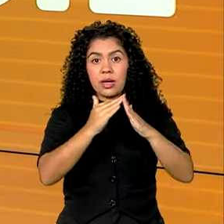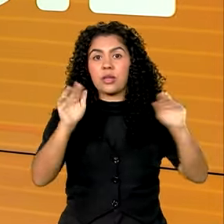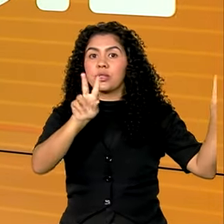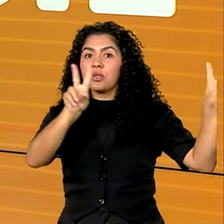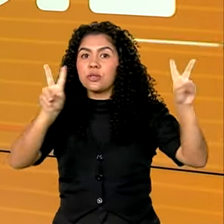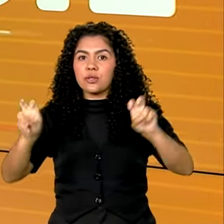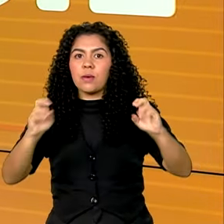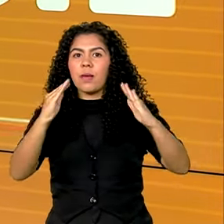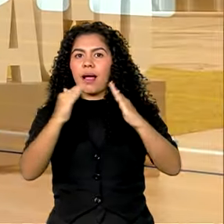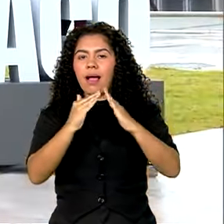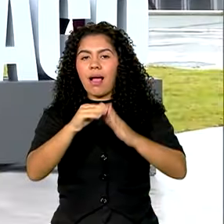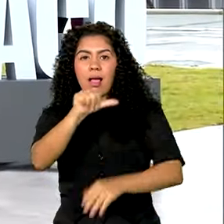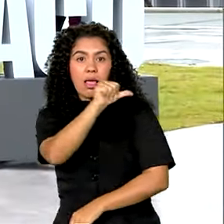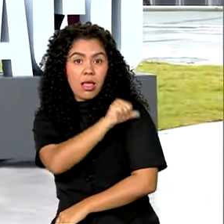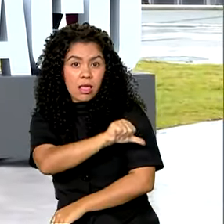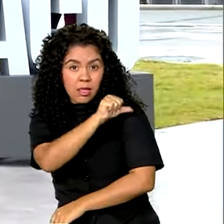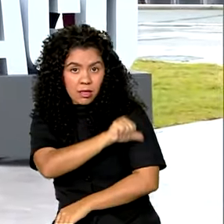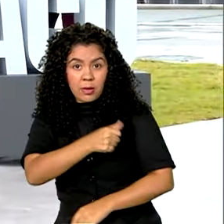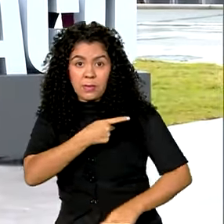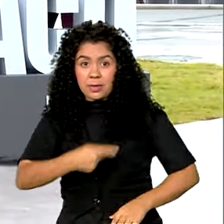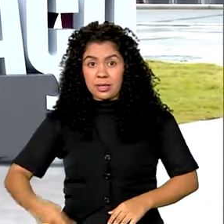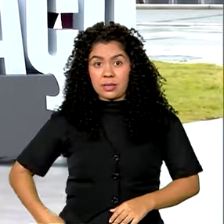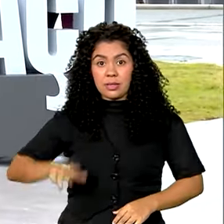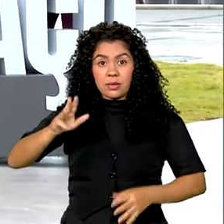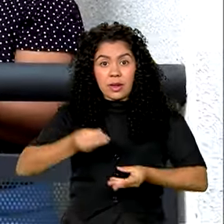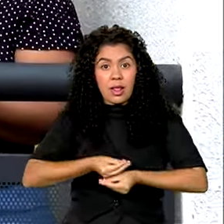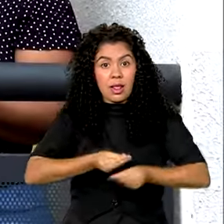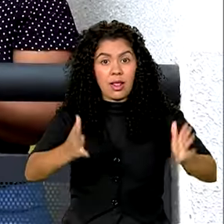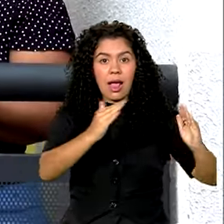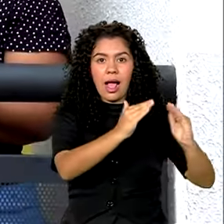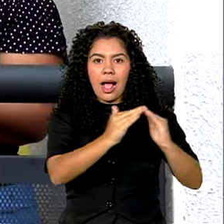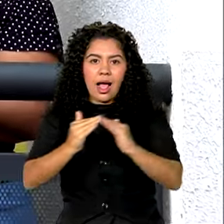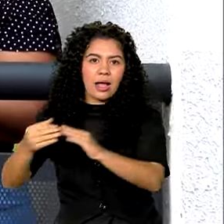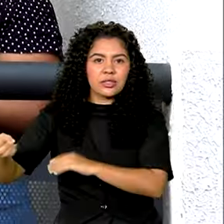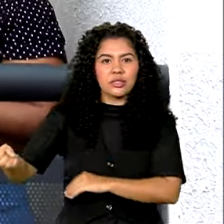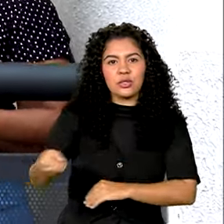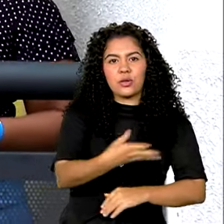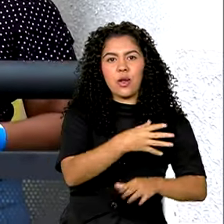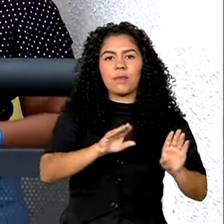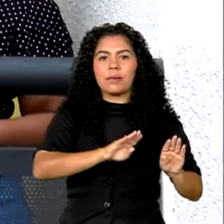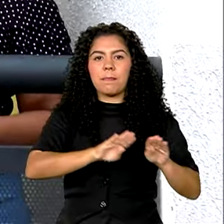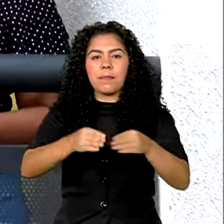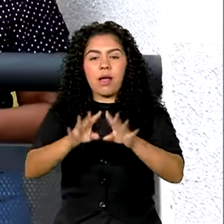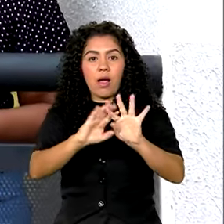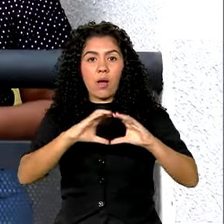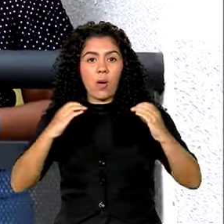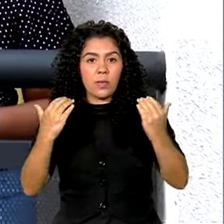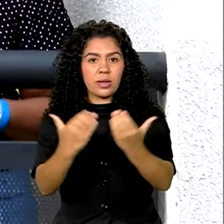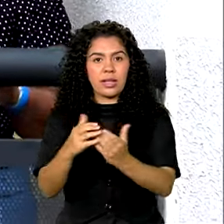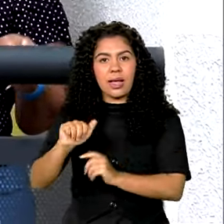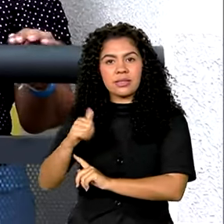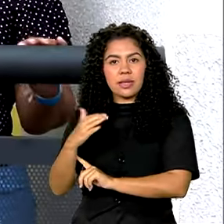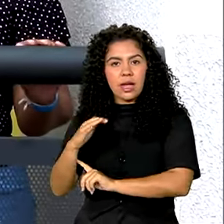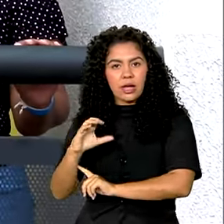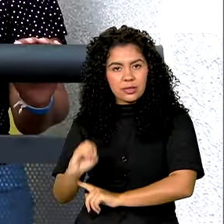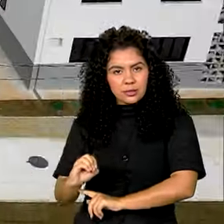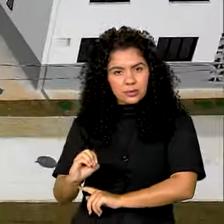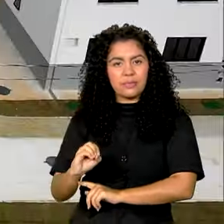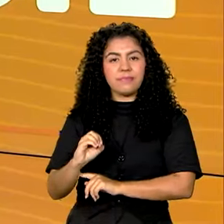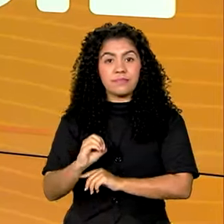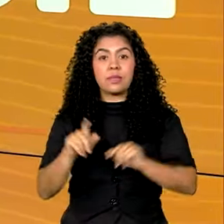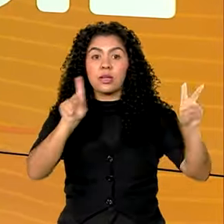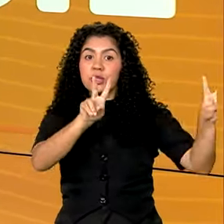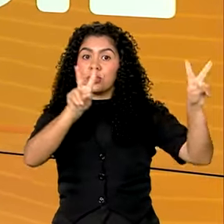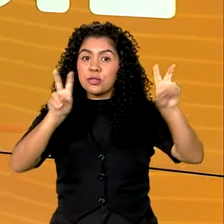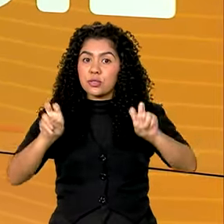Morar carioca no Rio, Lula entrega novas moradias populares para famílias da comunidade do Aço na Zona Oeste da